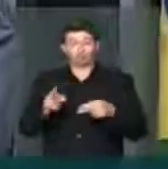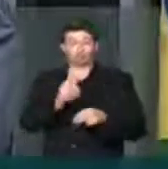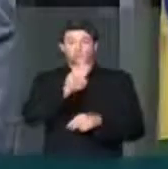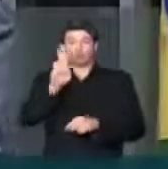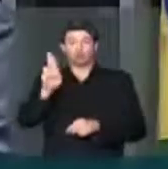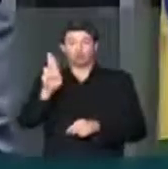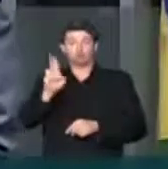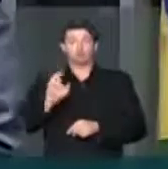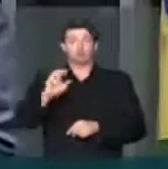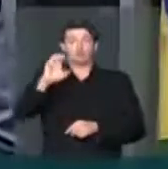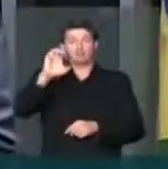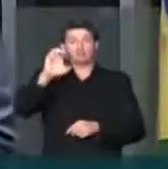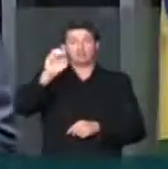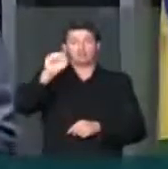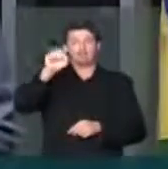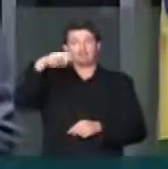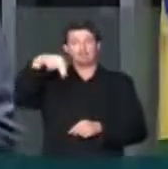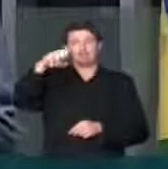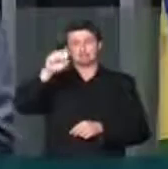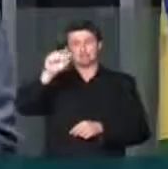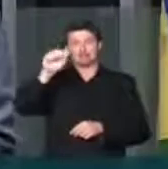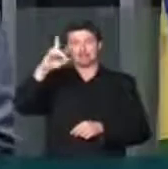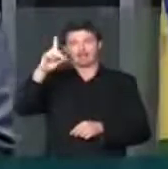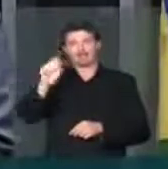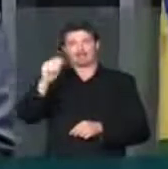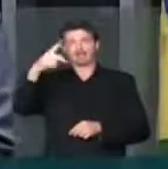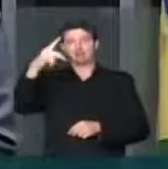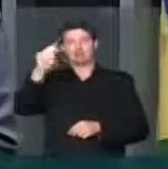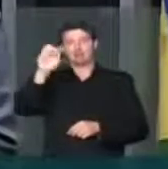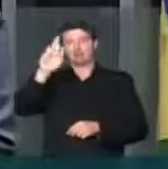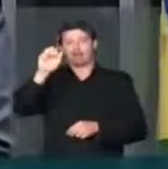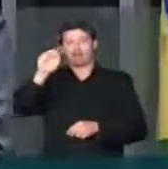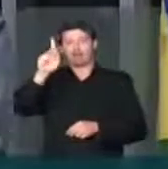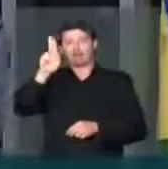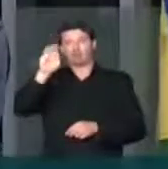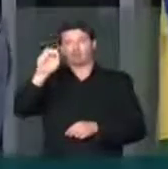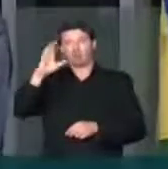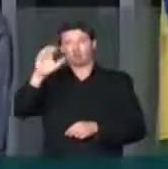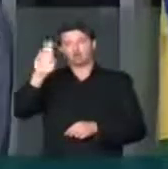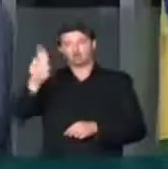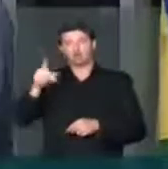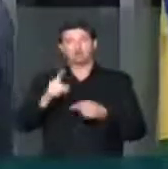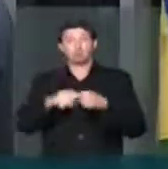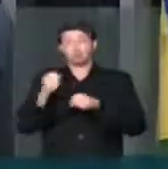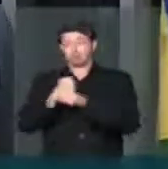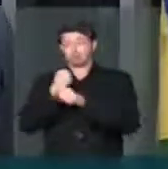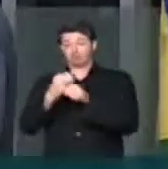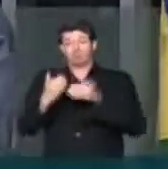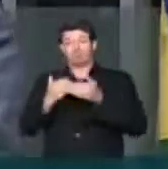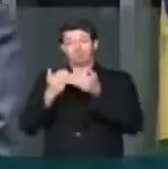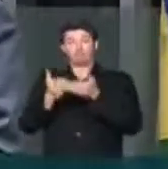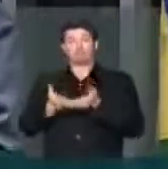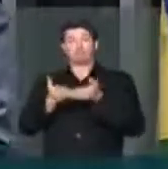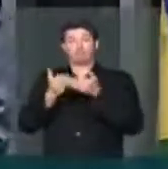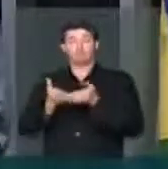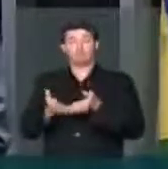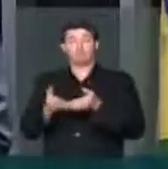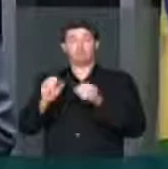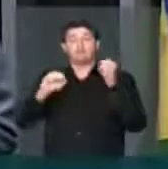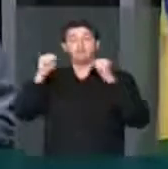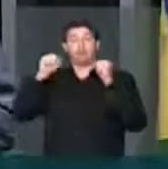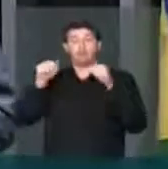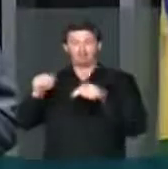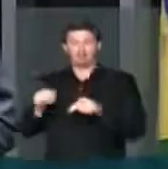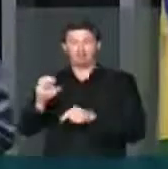chamado Enseada Paraguaçu. Um estaleiro que estava sendo construído, 85% já